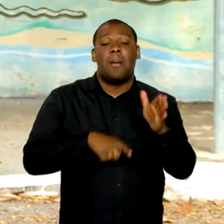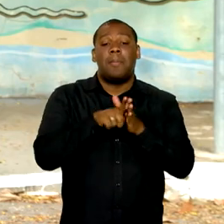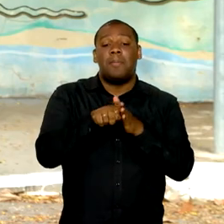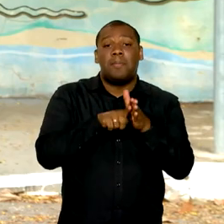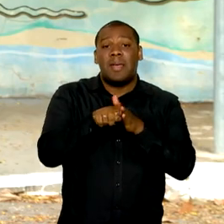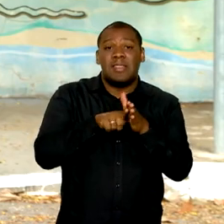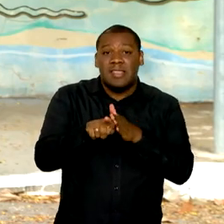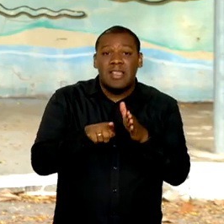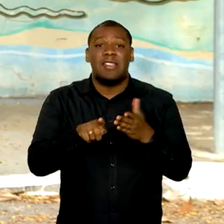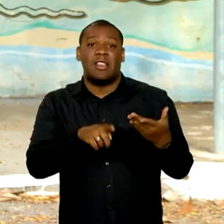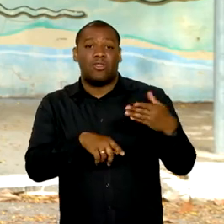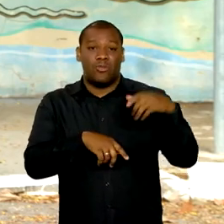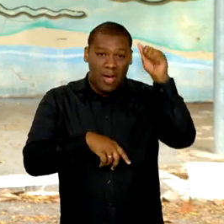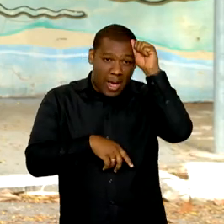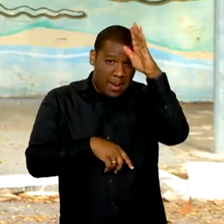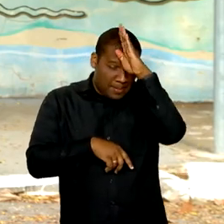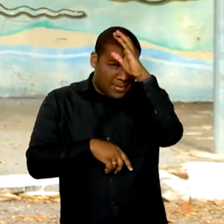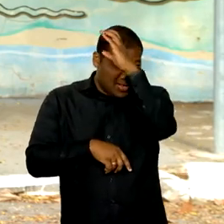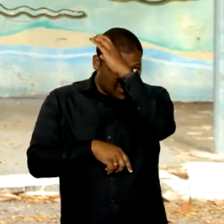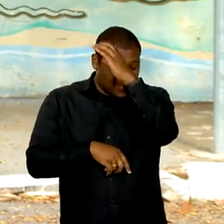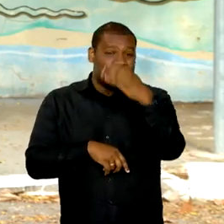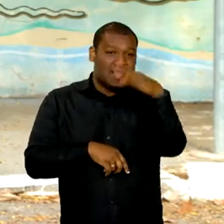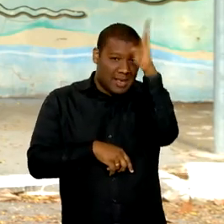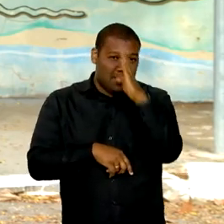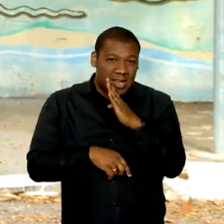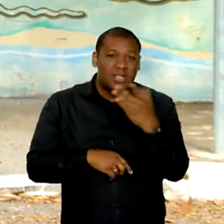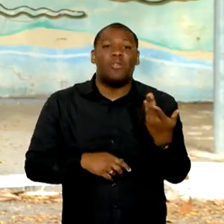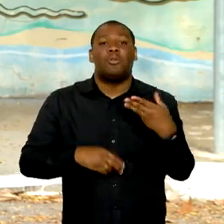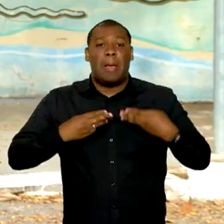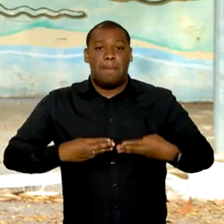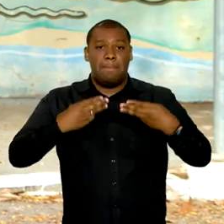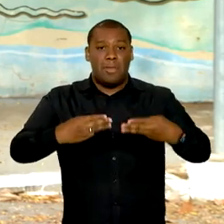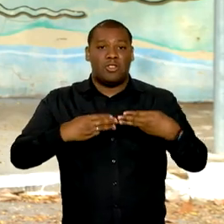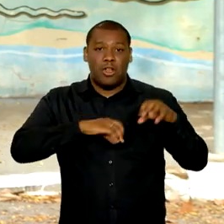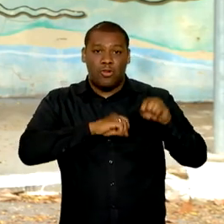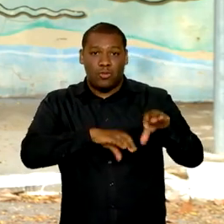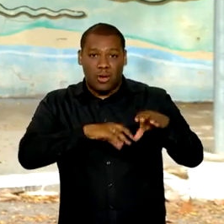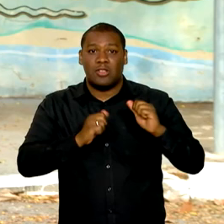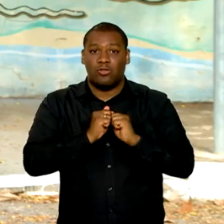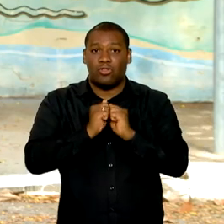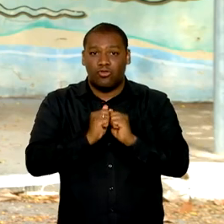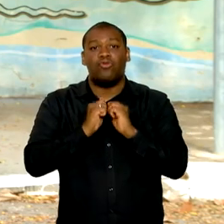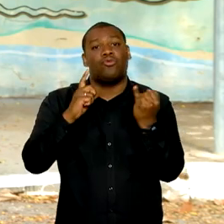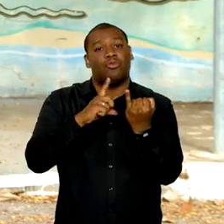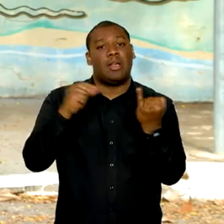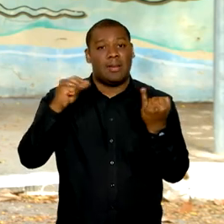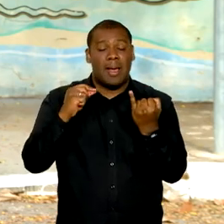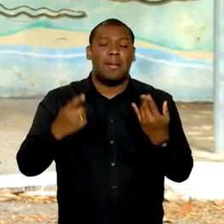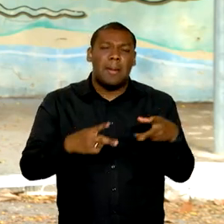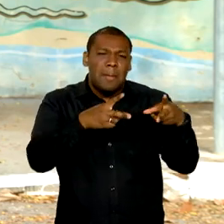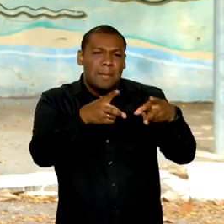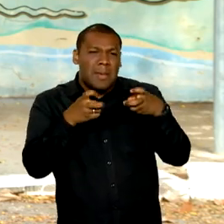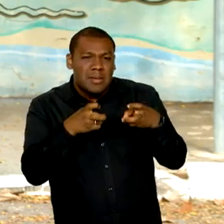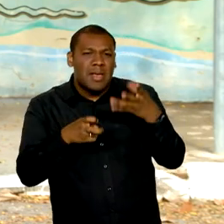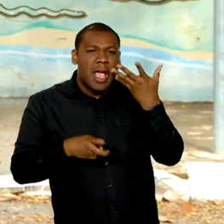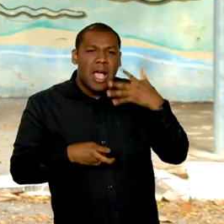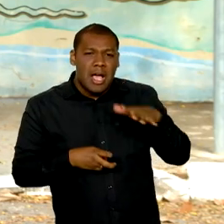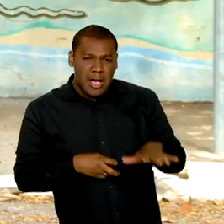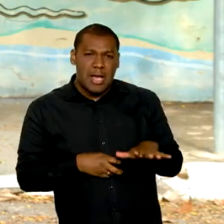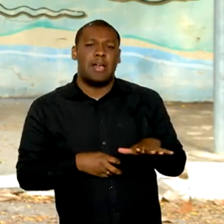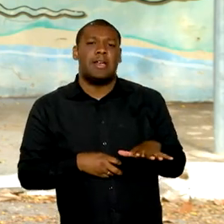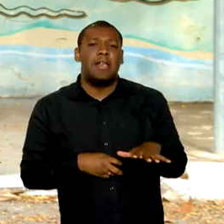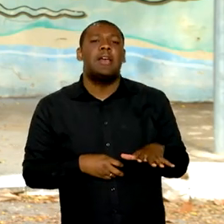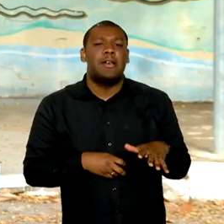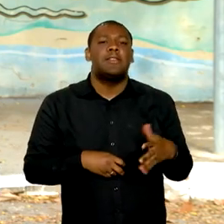Brasil, uma parceria do MEC e INEP, aponta que apenas quatro em cada dez crianças do segundo ano do ensino